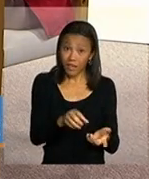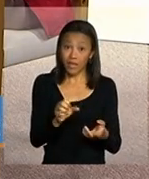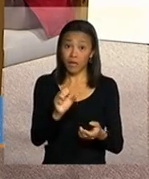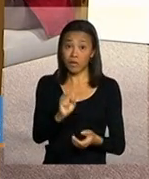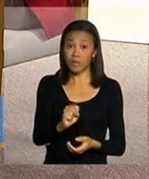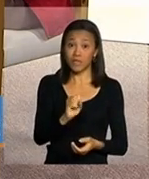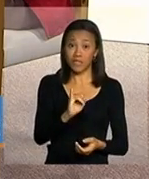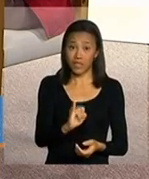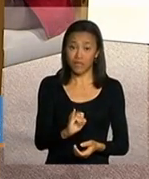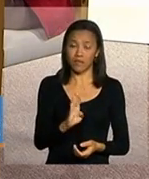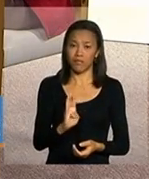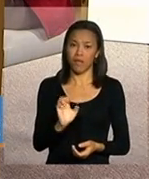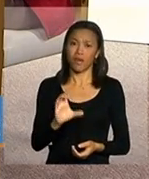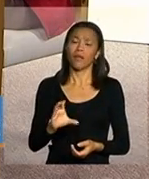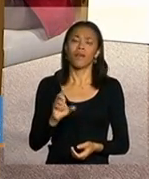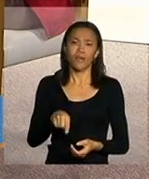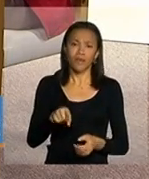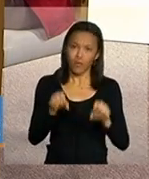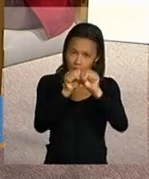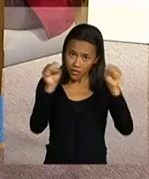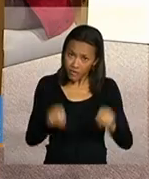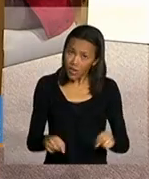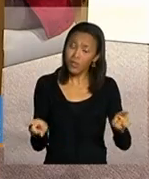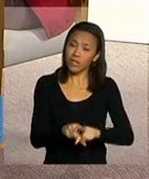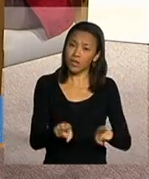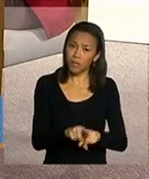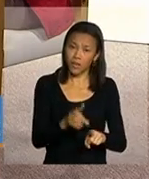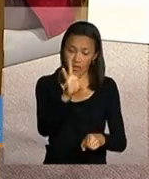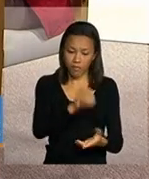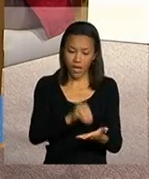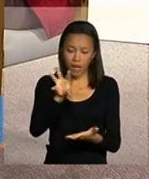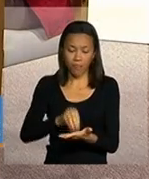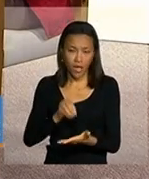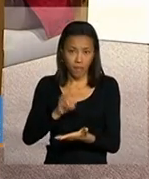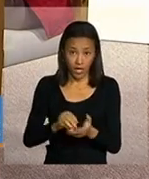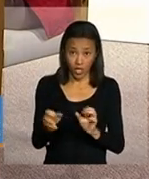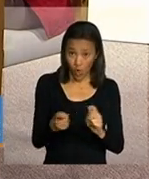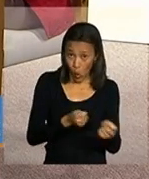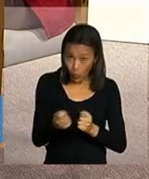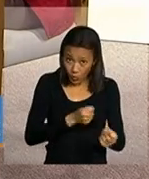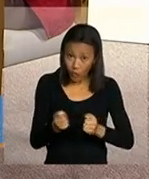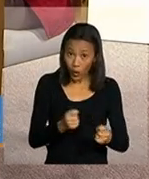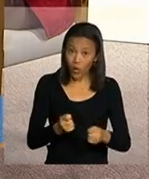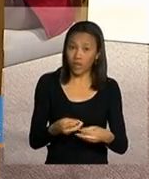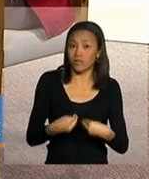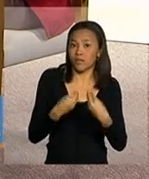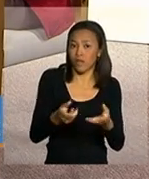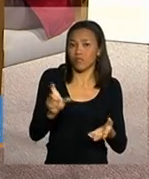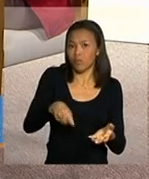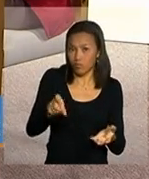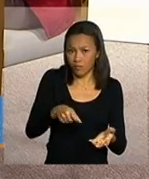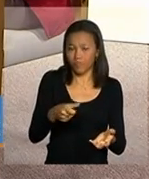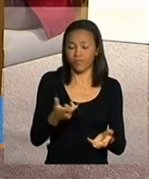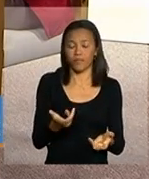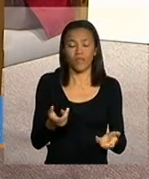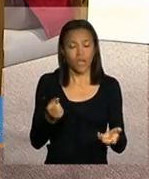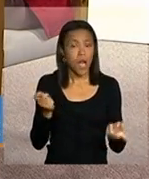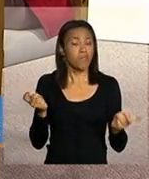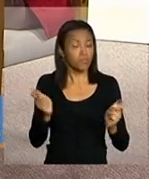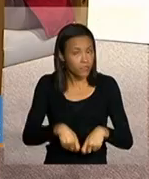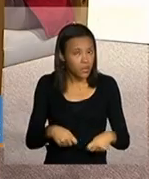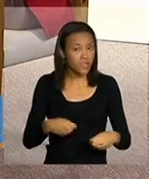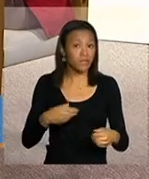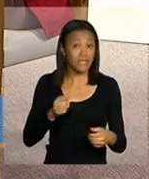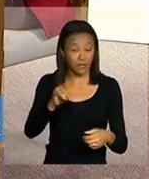sistema de benefício ao cidadão que faz a gestão de benefícios então para essa família que foi cancelada ainda tem ainda é